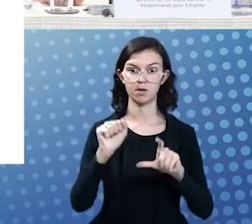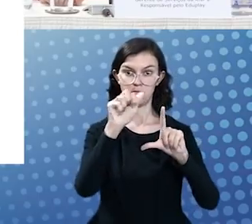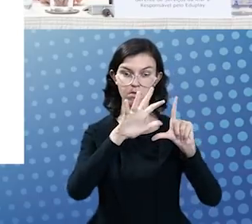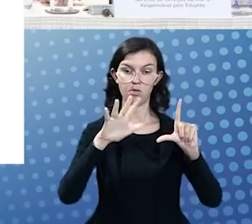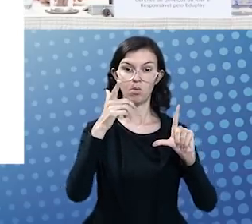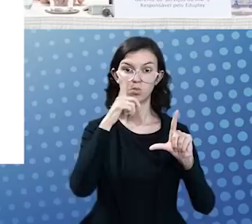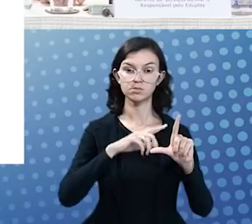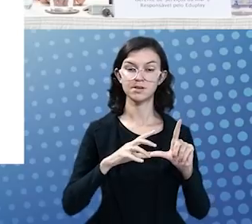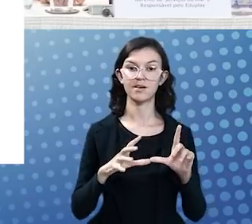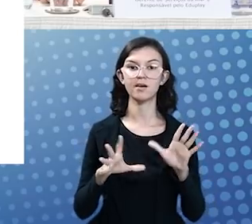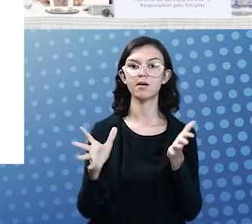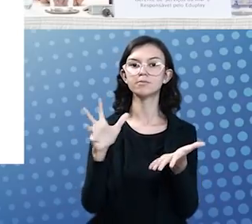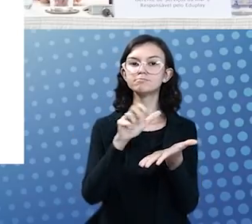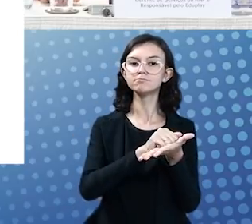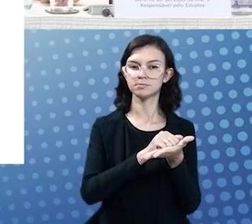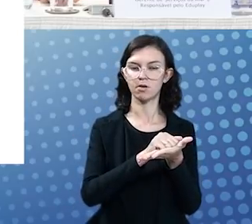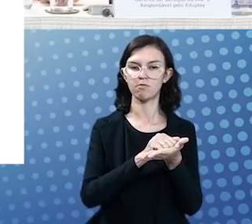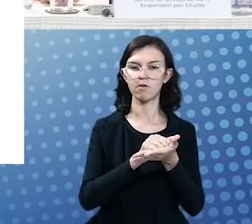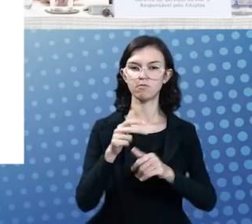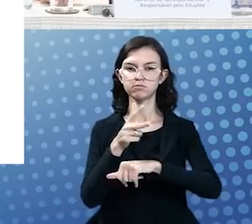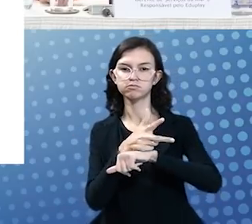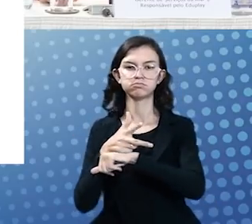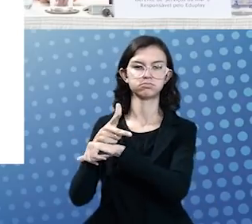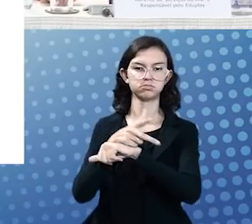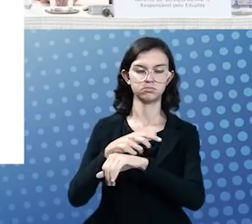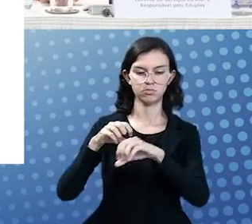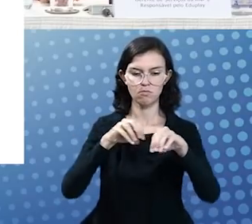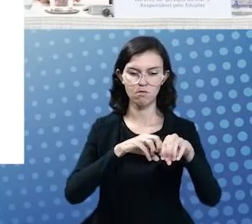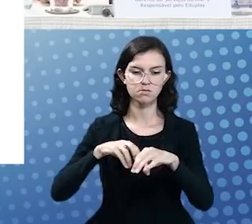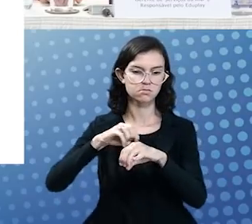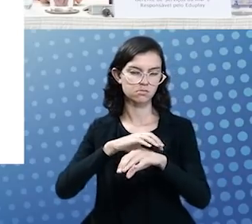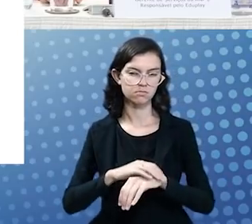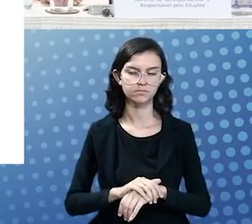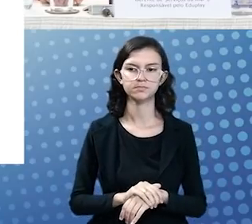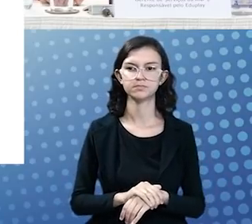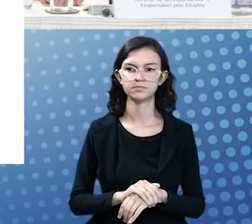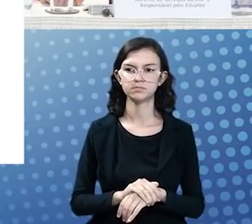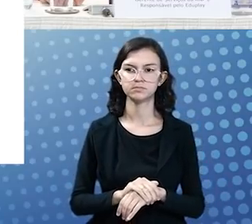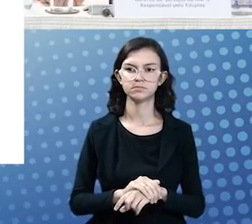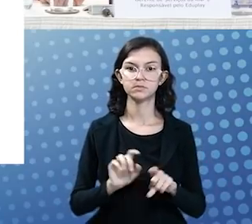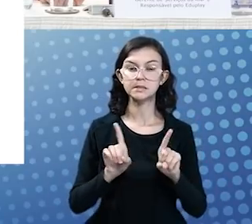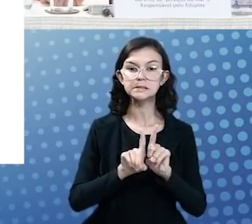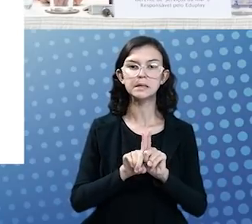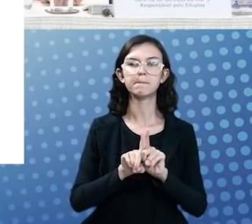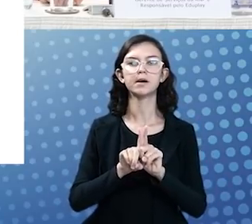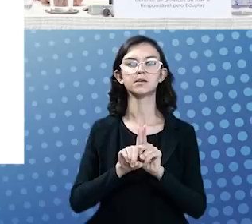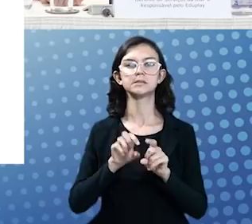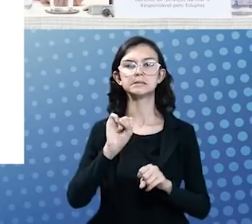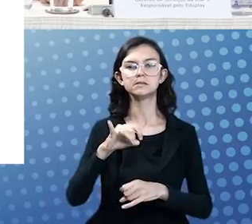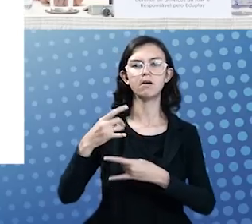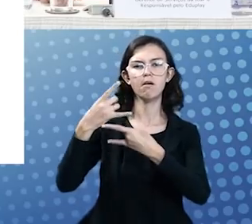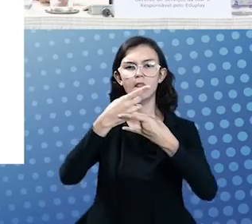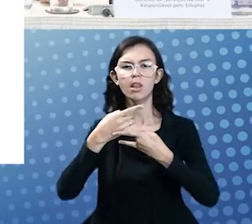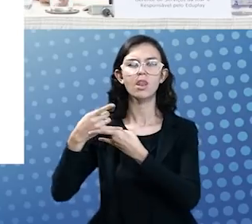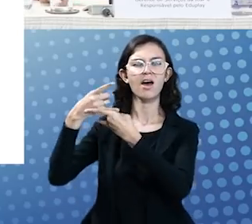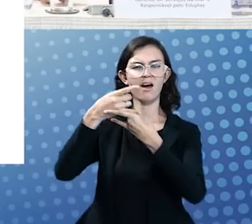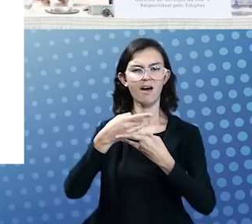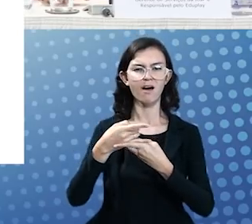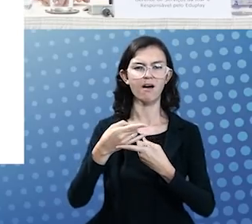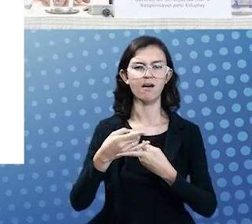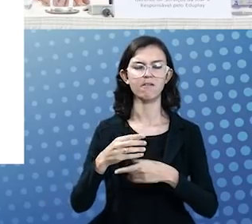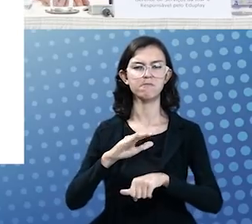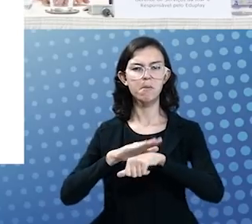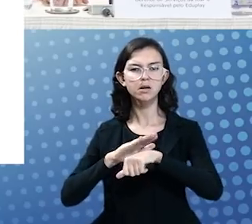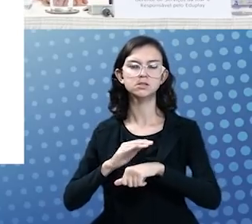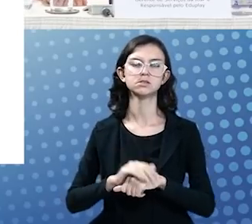É uma plataforma que permite a gravação de vídeos, vídeos educacionais de uma forma geral. É a transmissão de